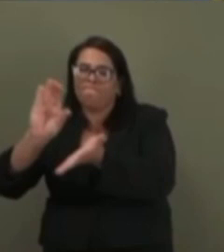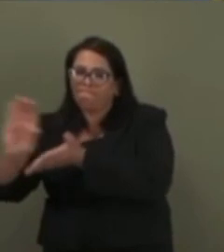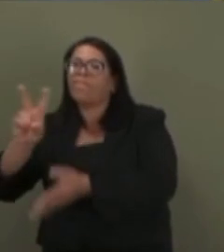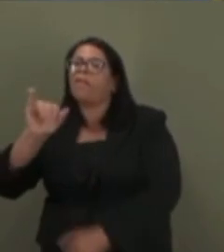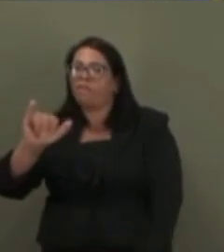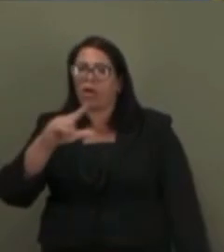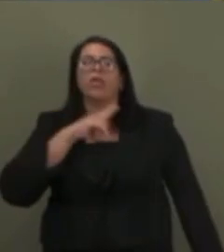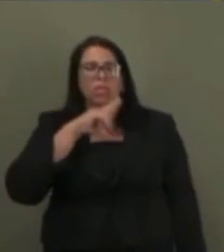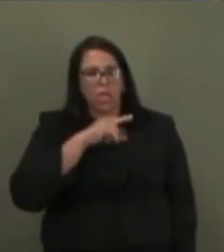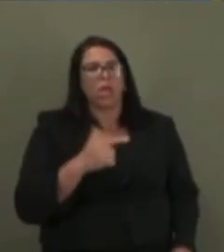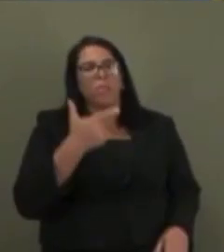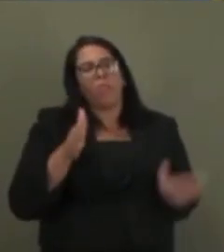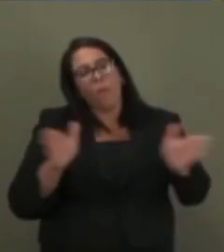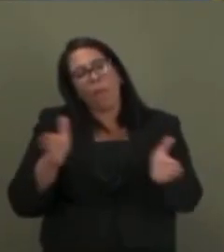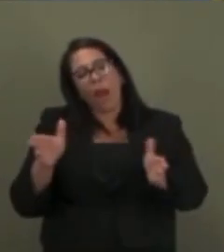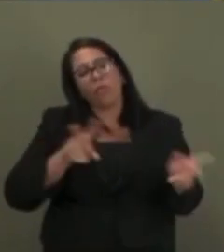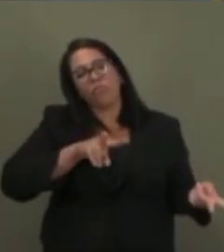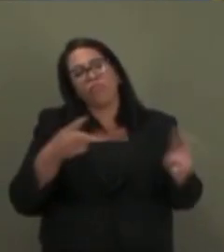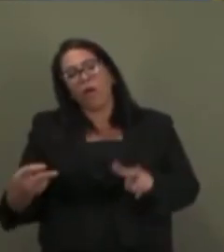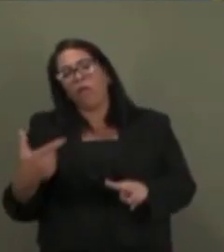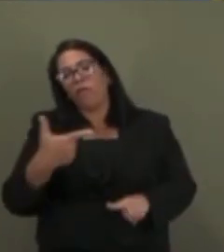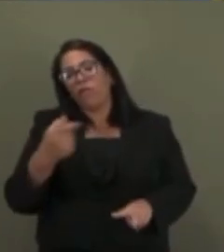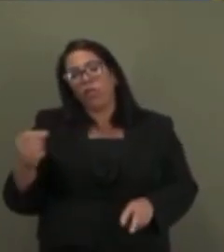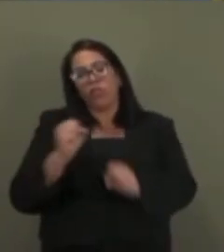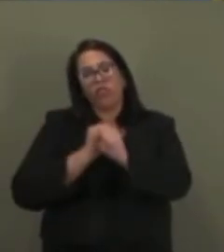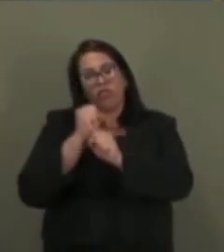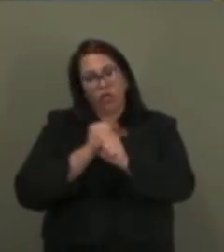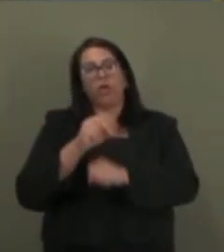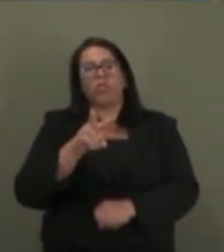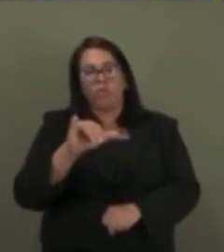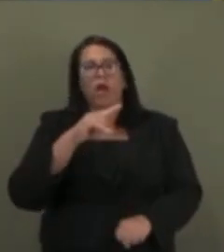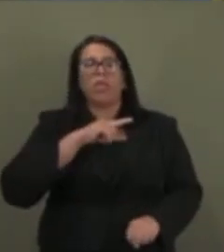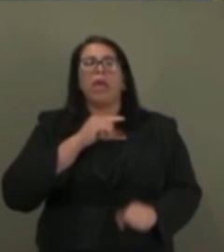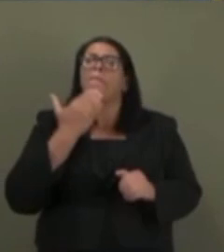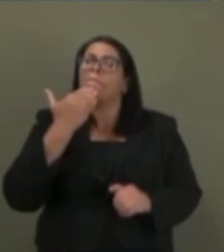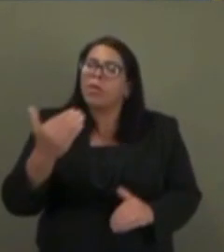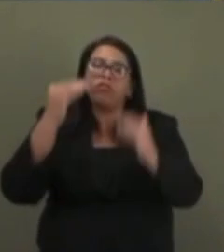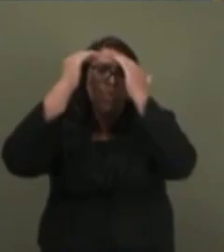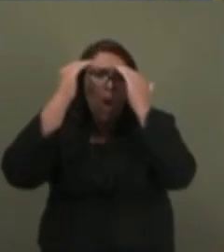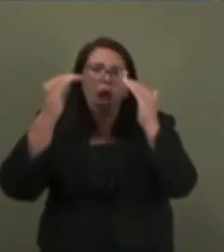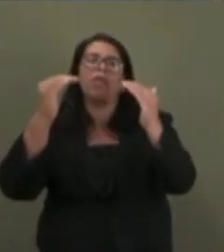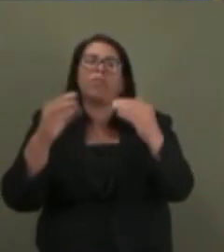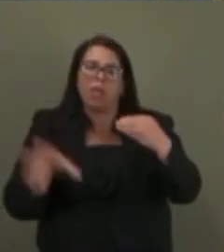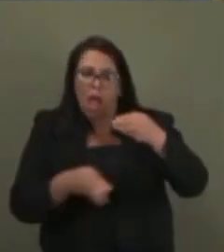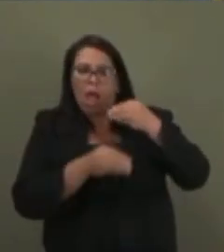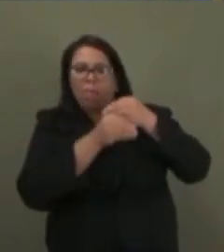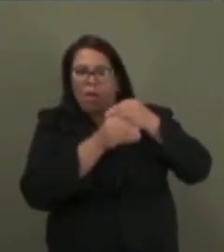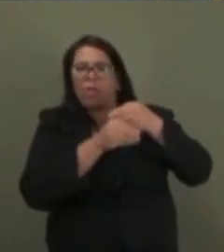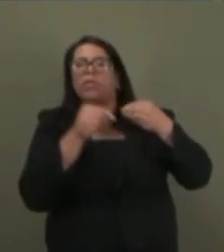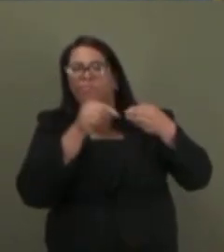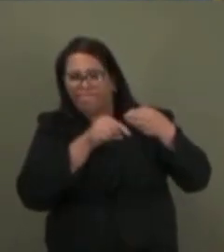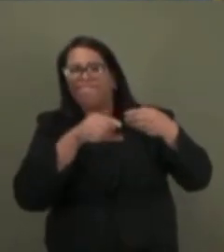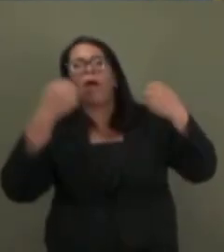de 20 anos. Peço a todos os senadores e senadoras que considerem essas ponderações. A reforma